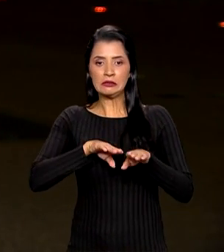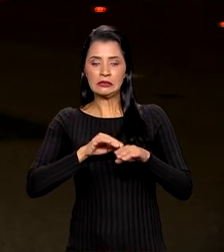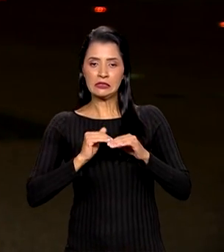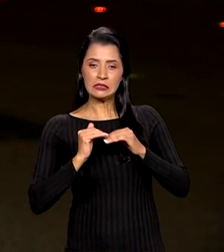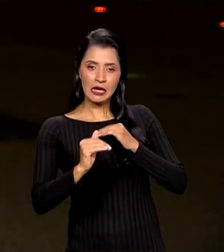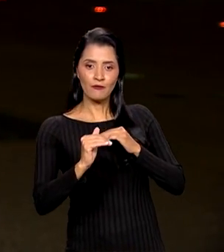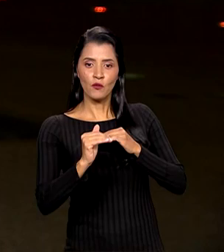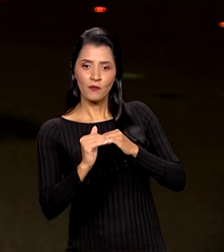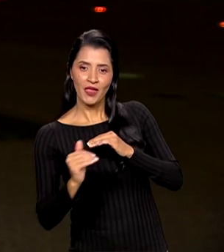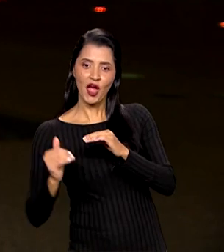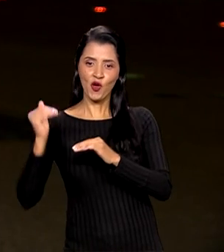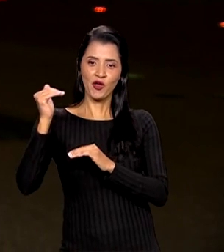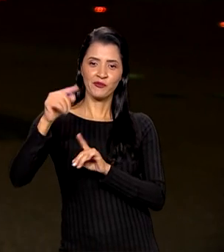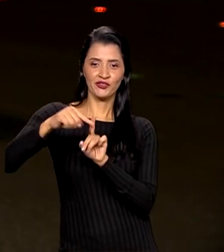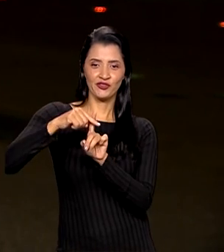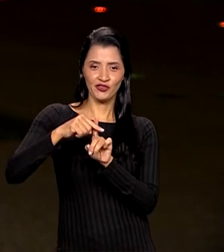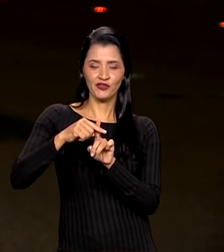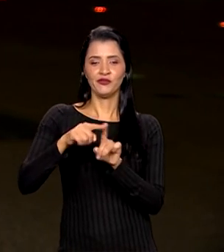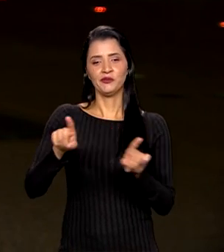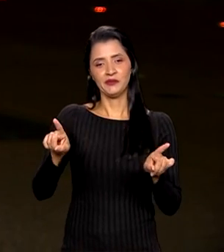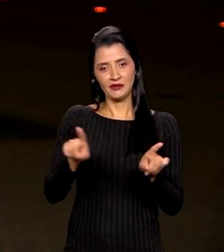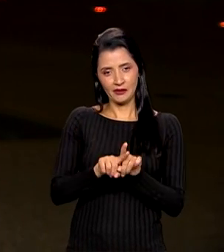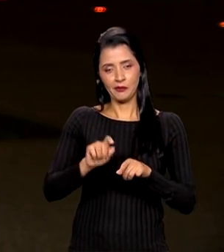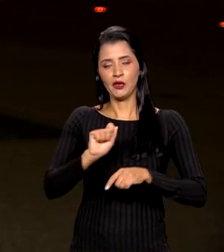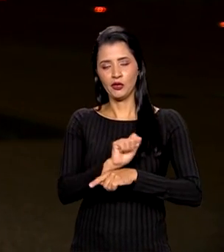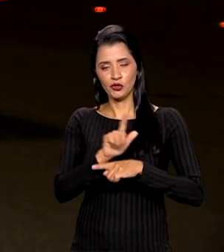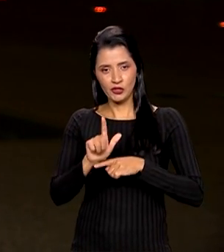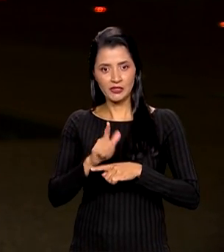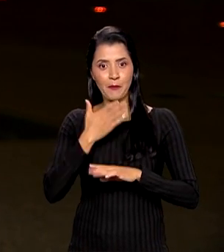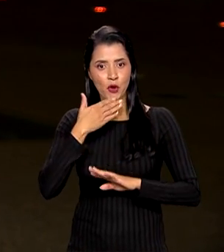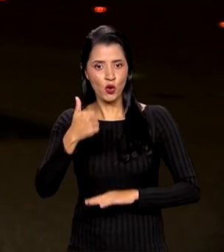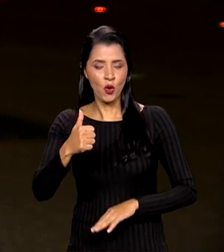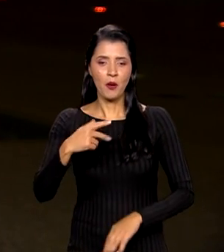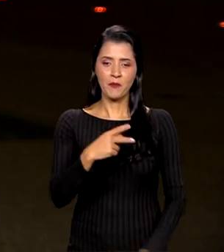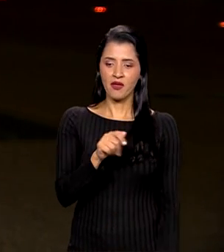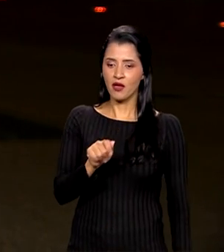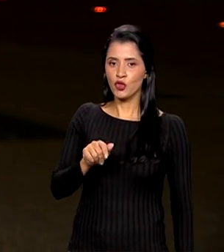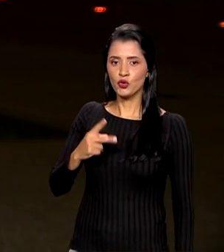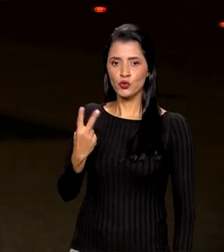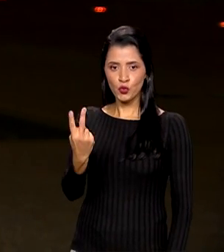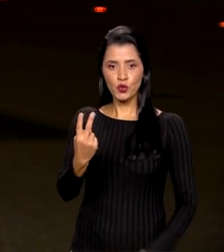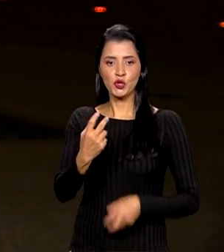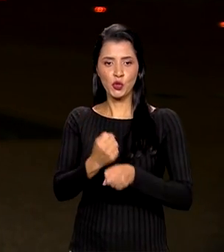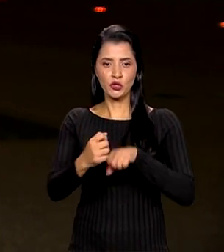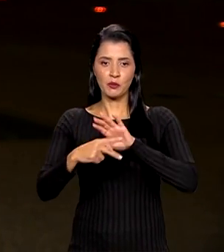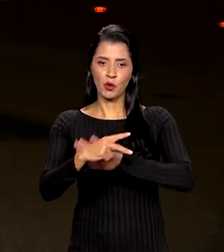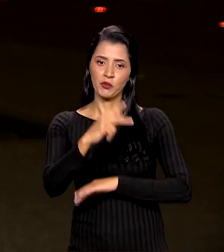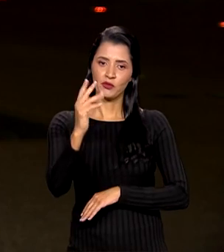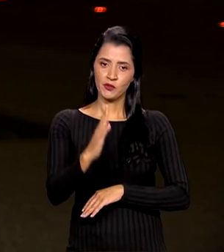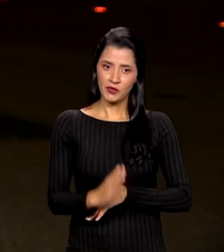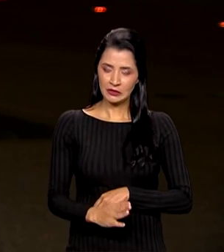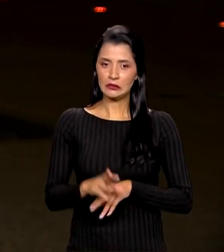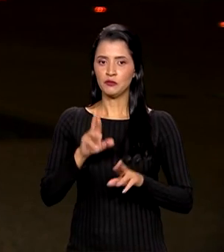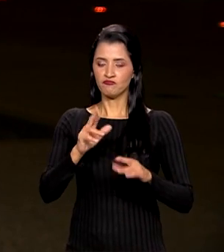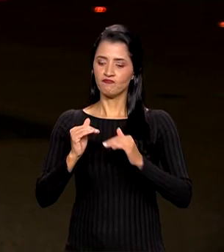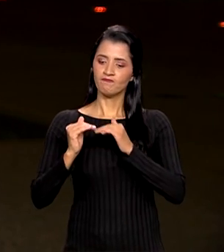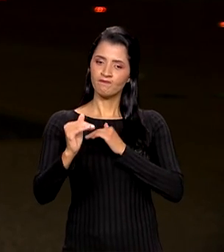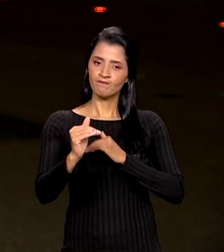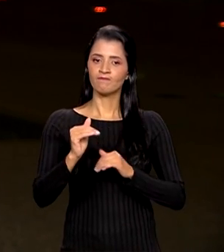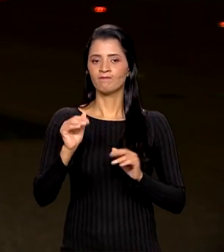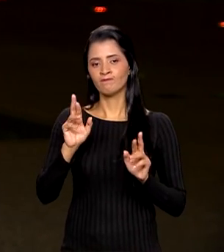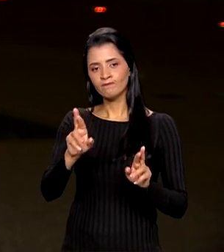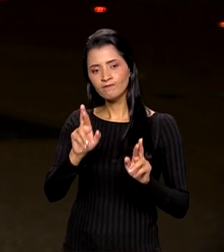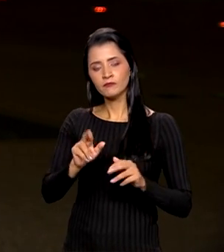além da agência Moody's, que também melhorou para BA2 a nota do país com perspectiva de estável. Com essa